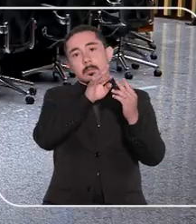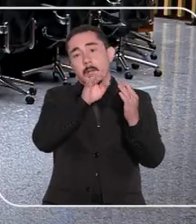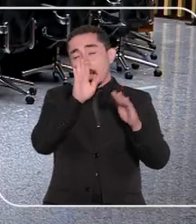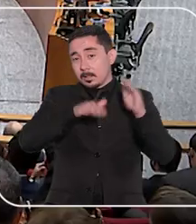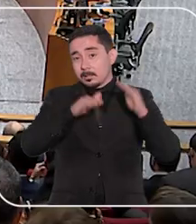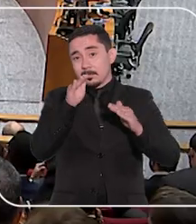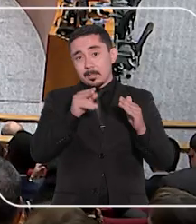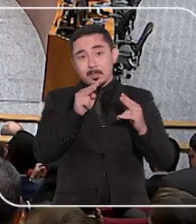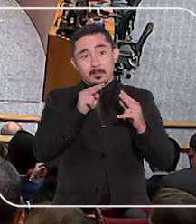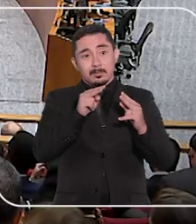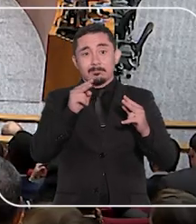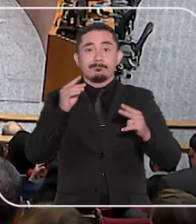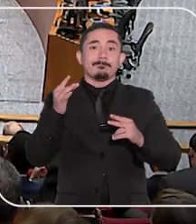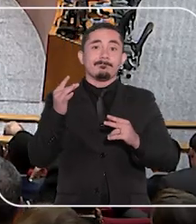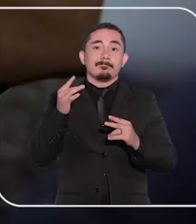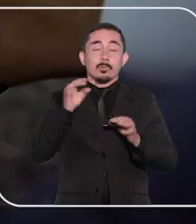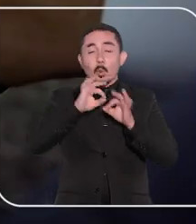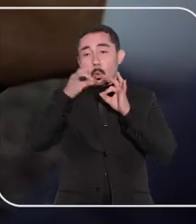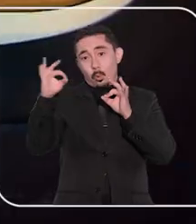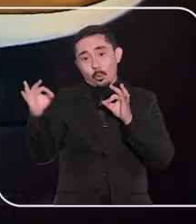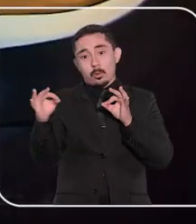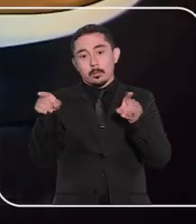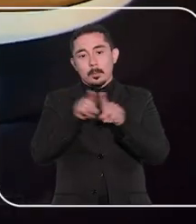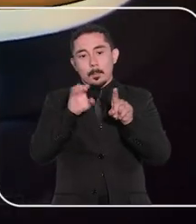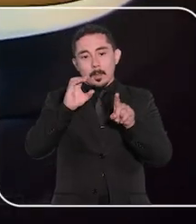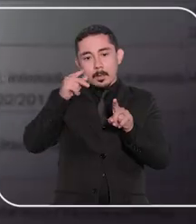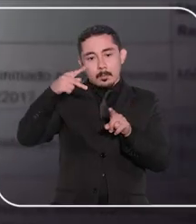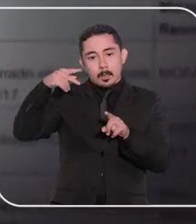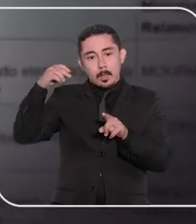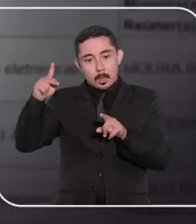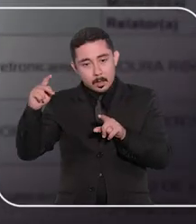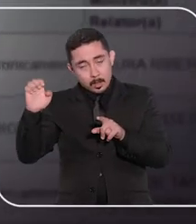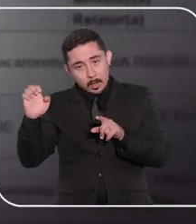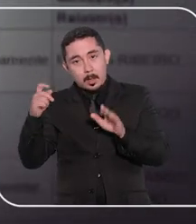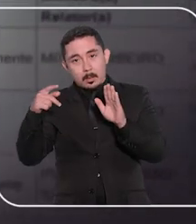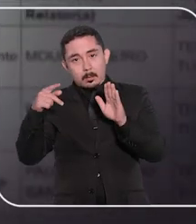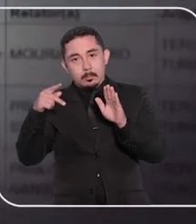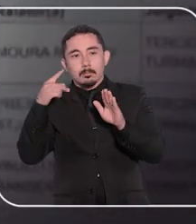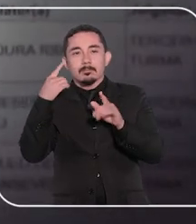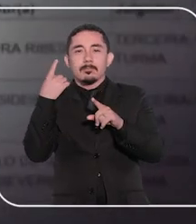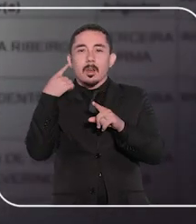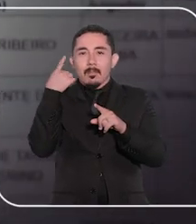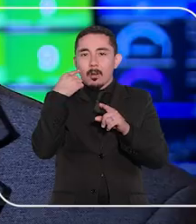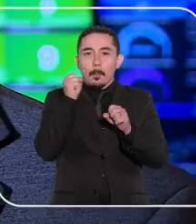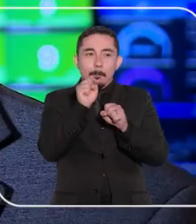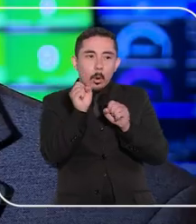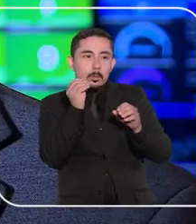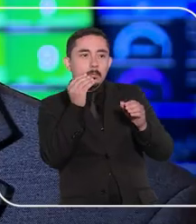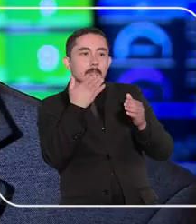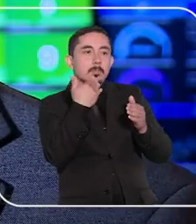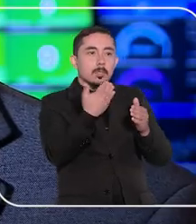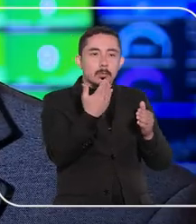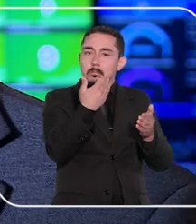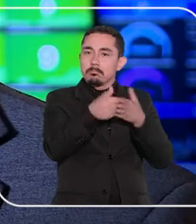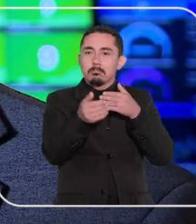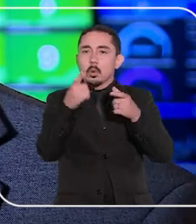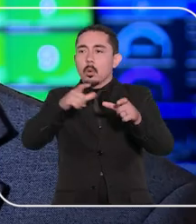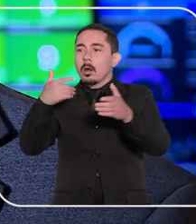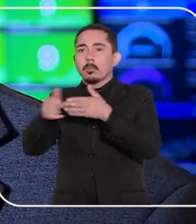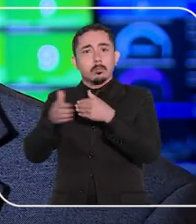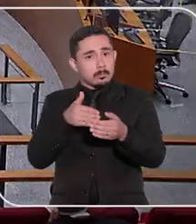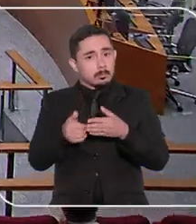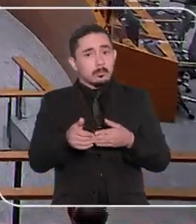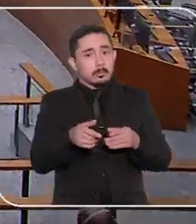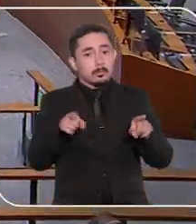remotamente a gente incluiu o CPE para que o advogado pudesse peticionar de qualquer lugar e a gente tem